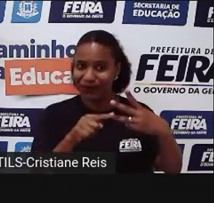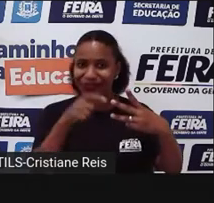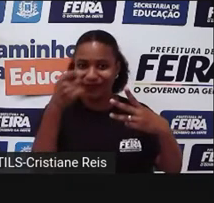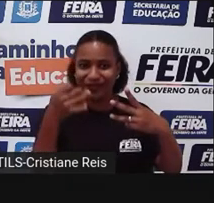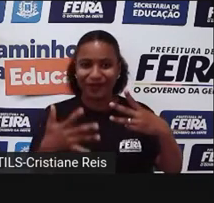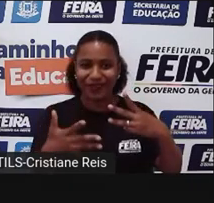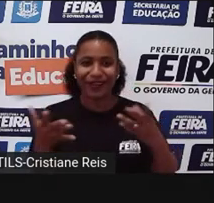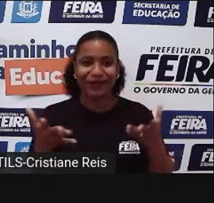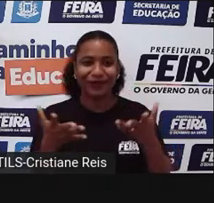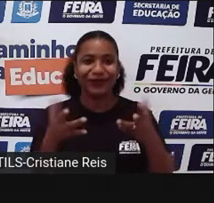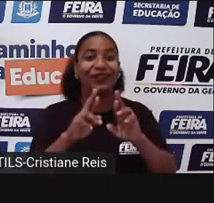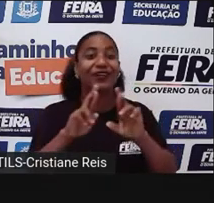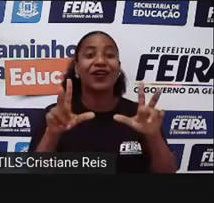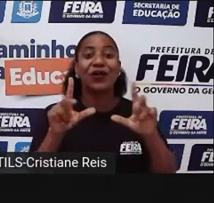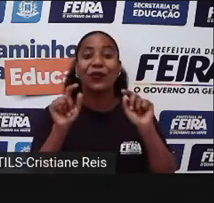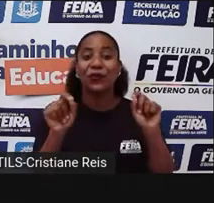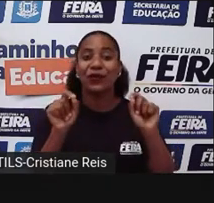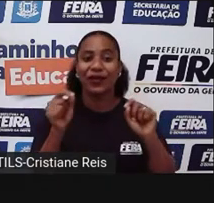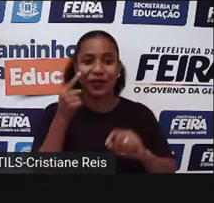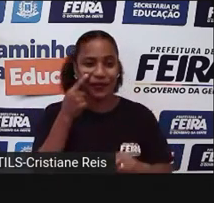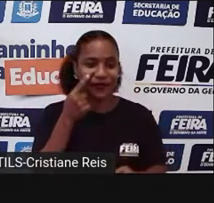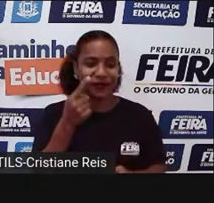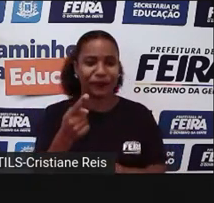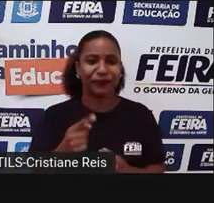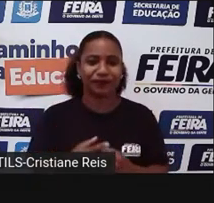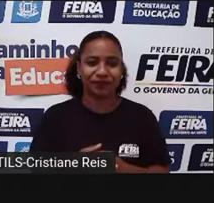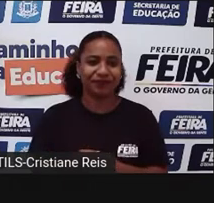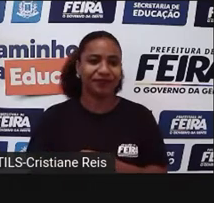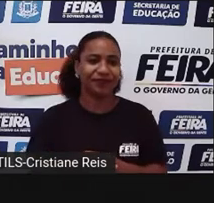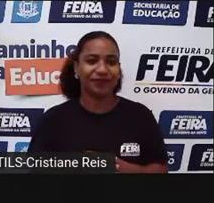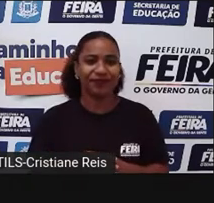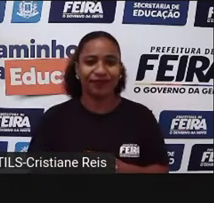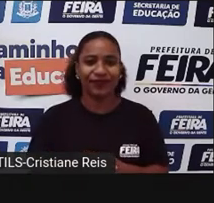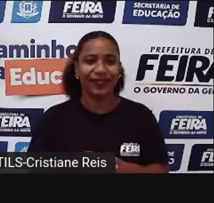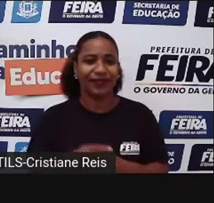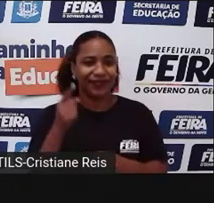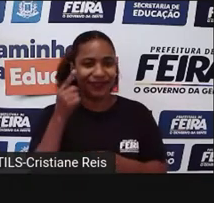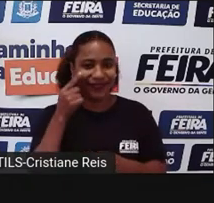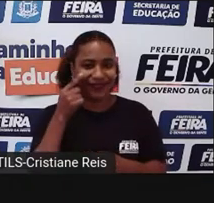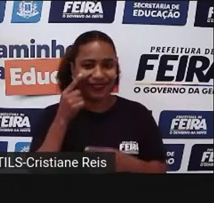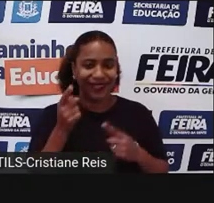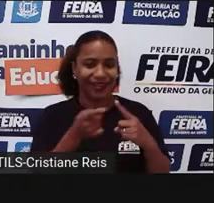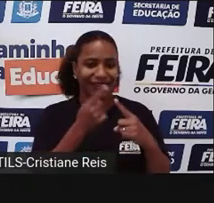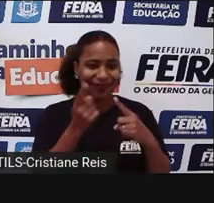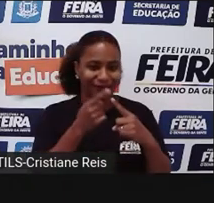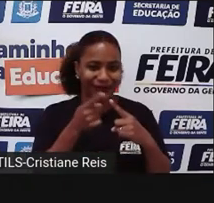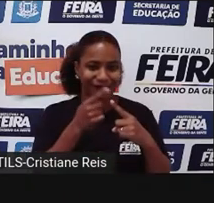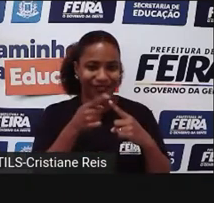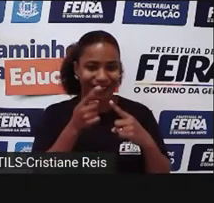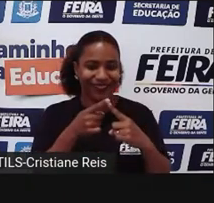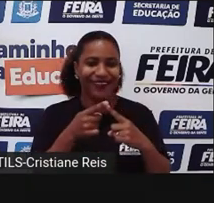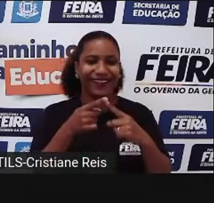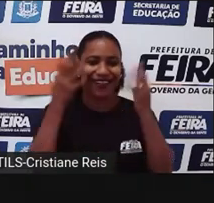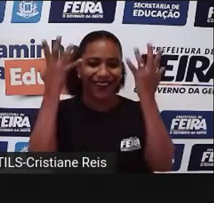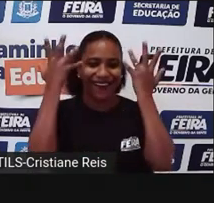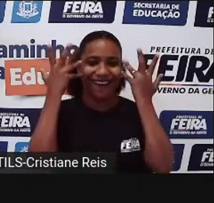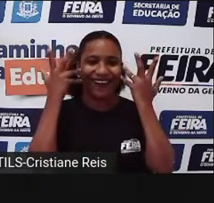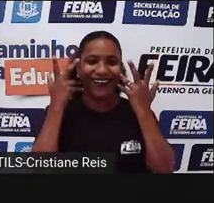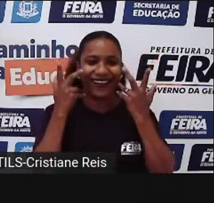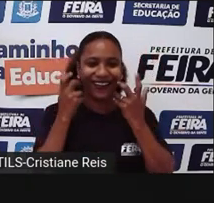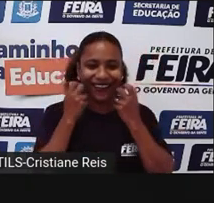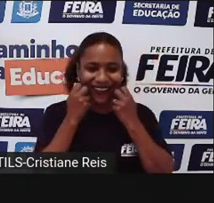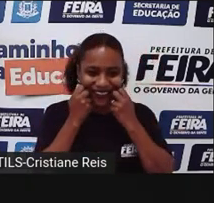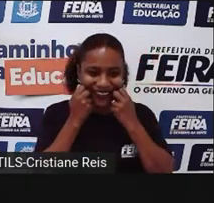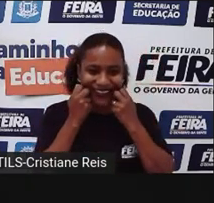Eu trago essas imagens aí, eu acho que vocês já viram essas imagens. A primeira imagem é do Leão Ratinho. Todo mundo já viu essa